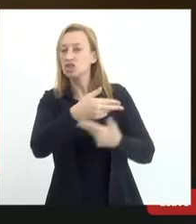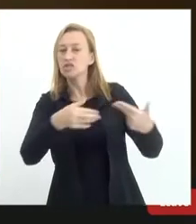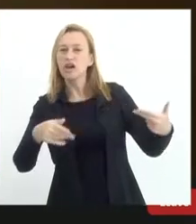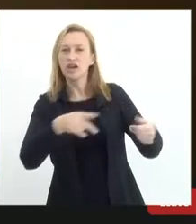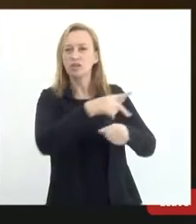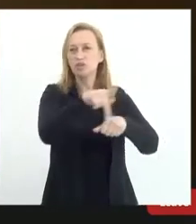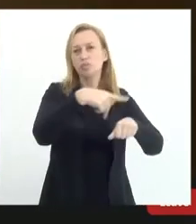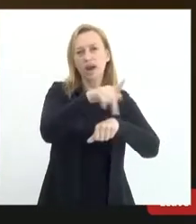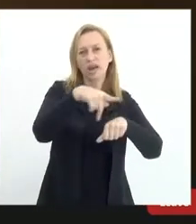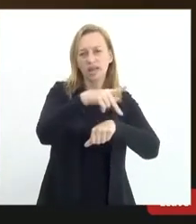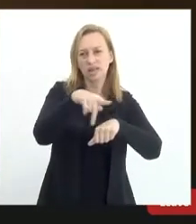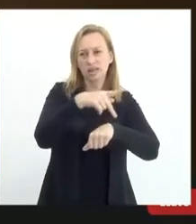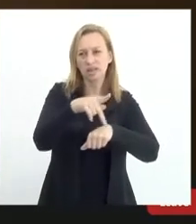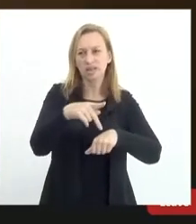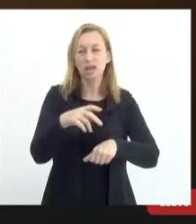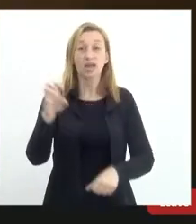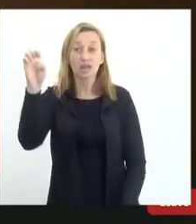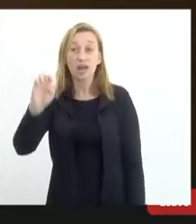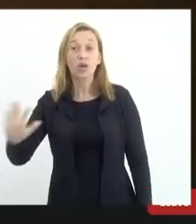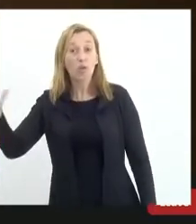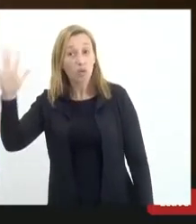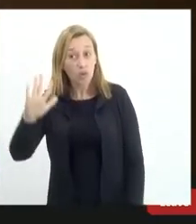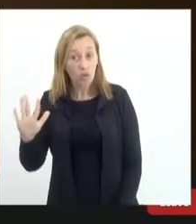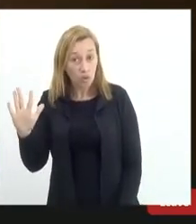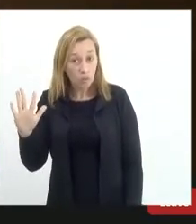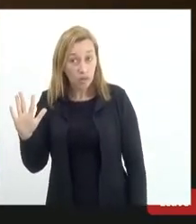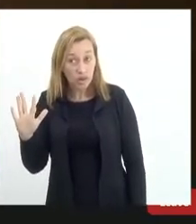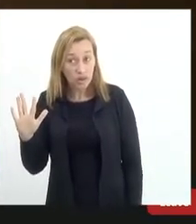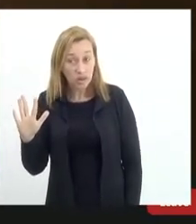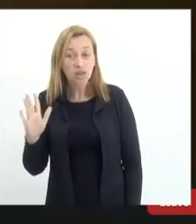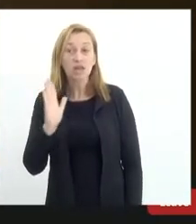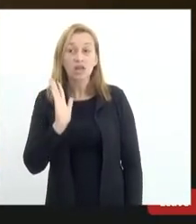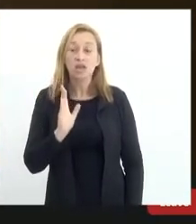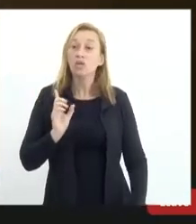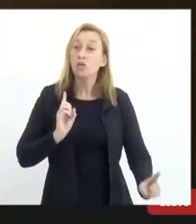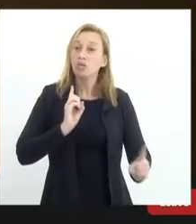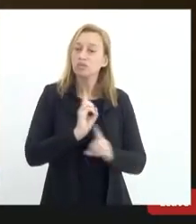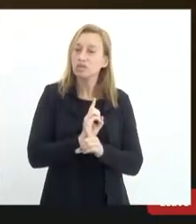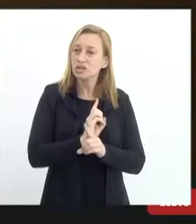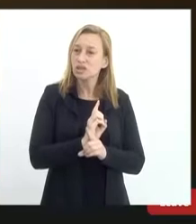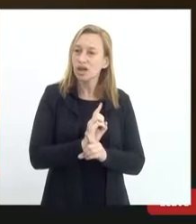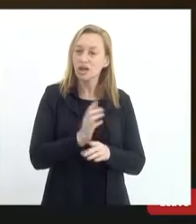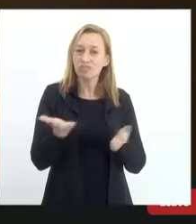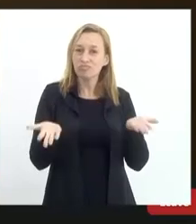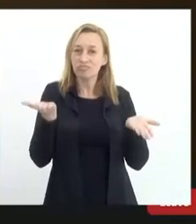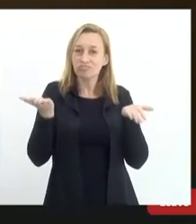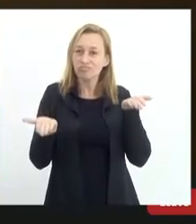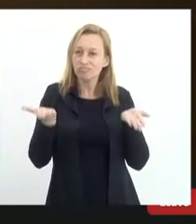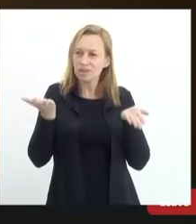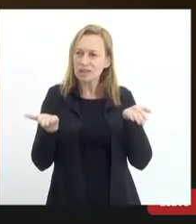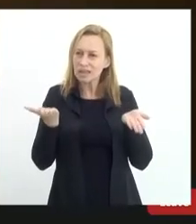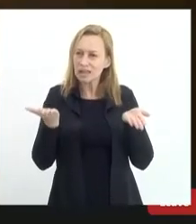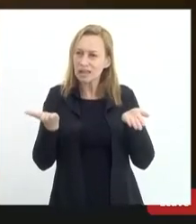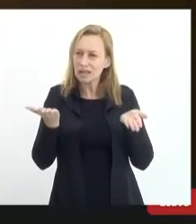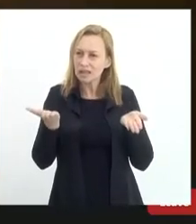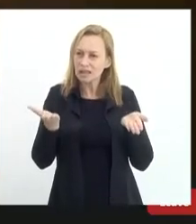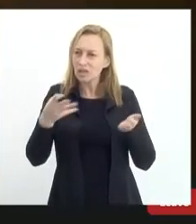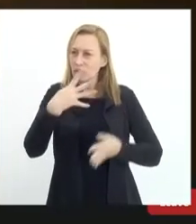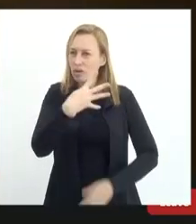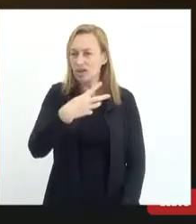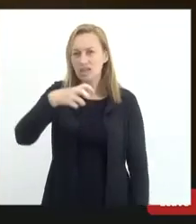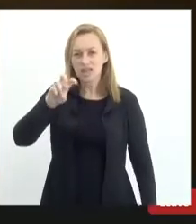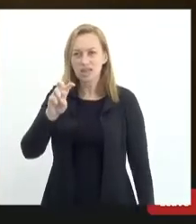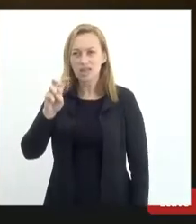países de Europa que encontraram um equilíbrio com 45